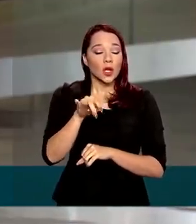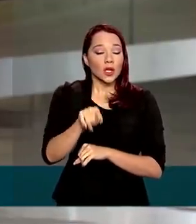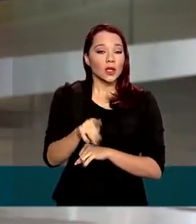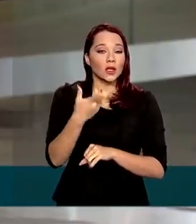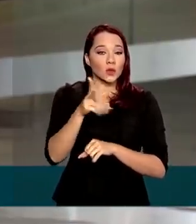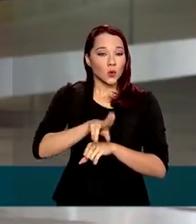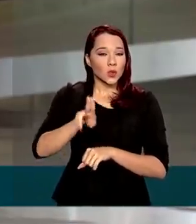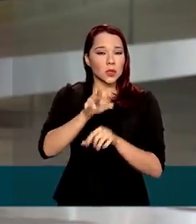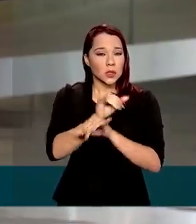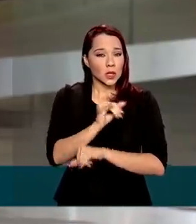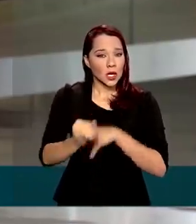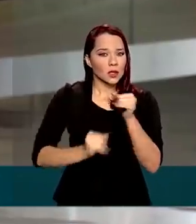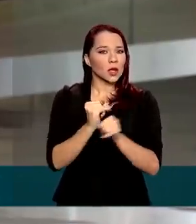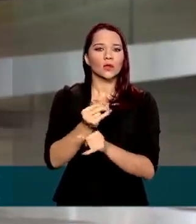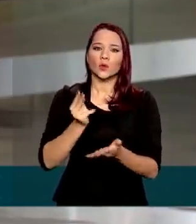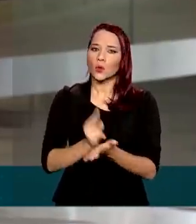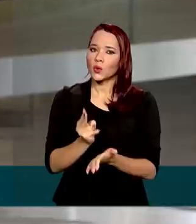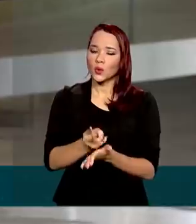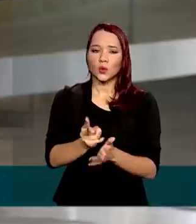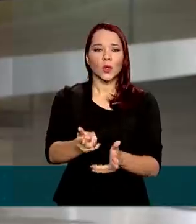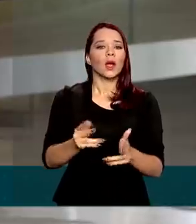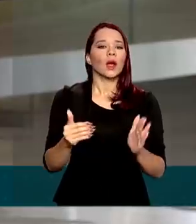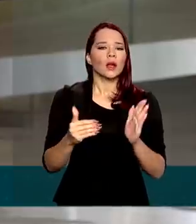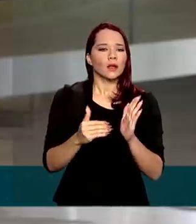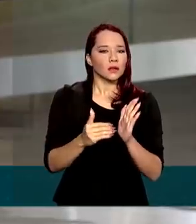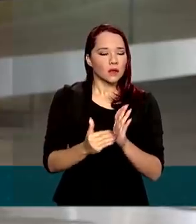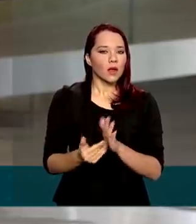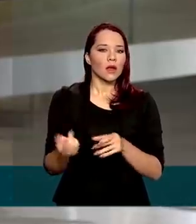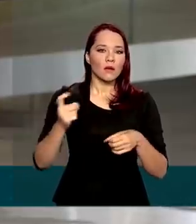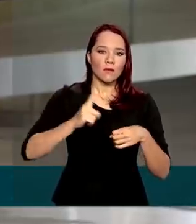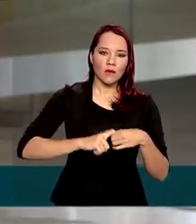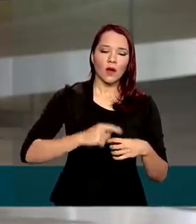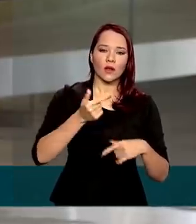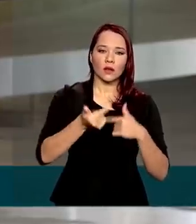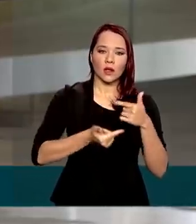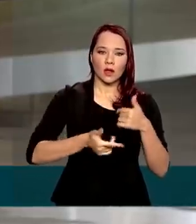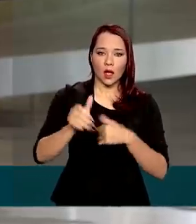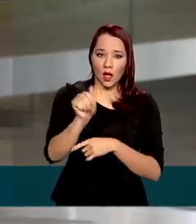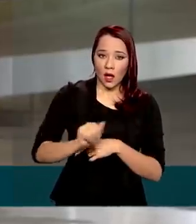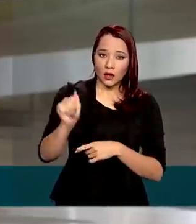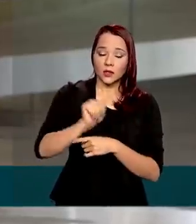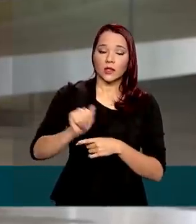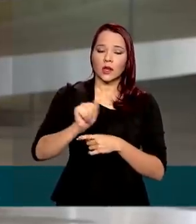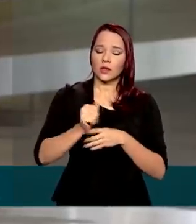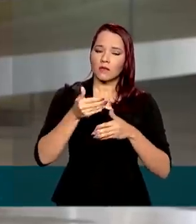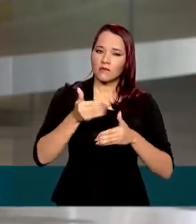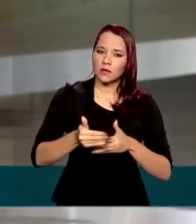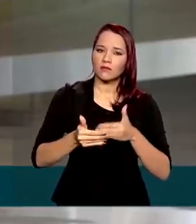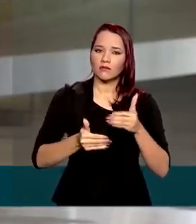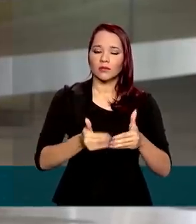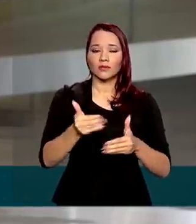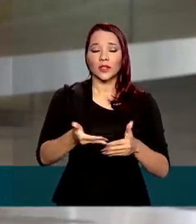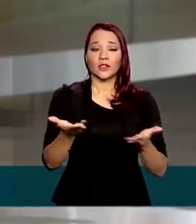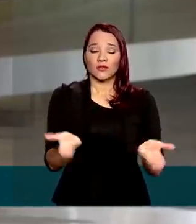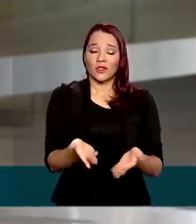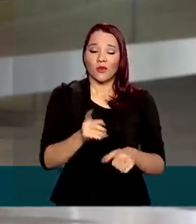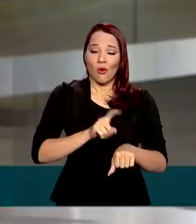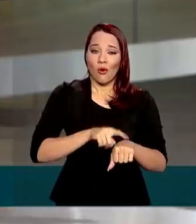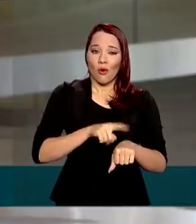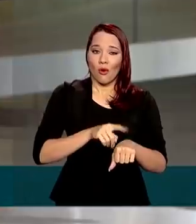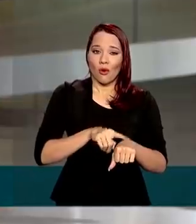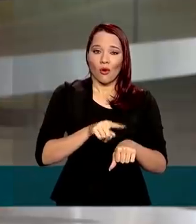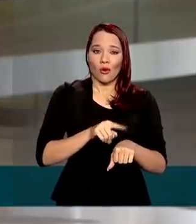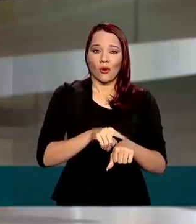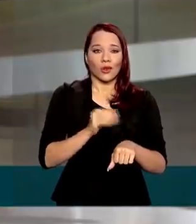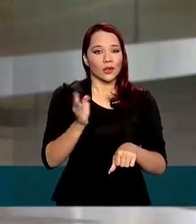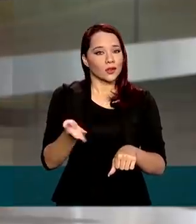remotos, ele vai continuar enquanto o retorno das agências é feito gradualmente, já que o horário de atendimento